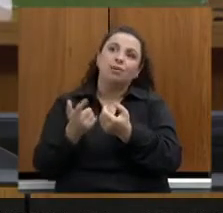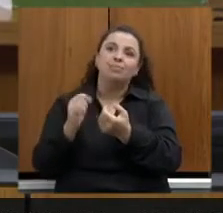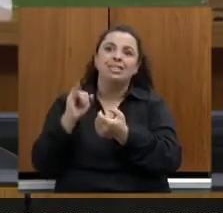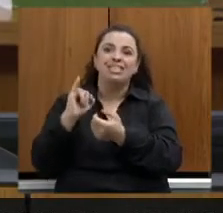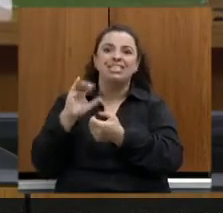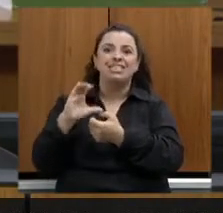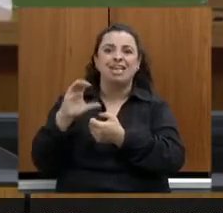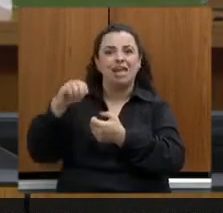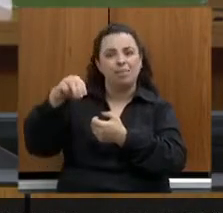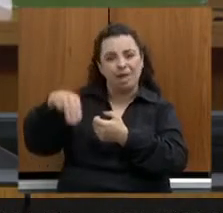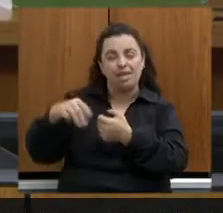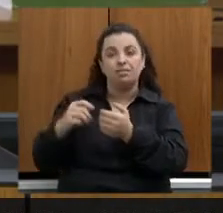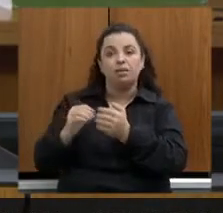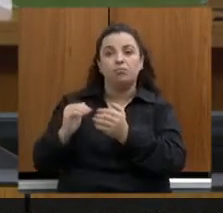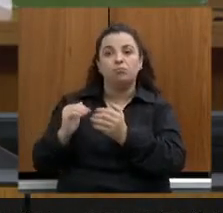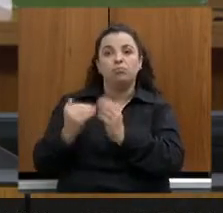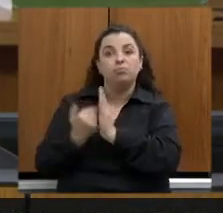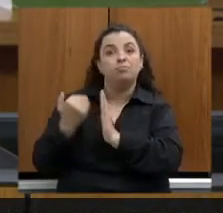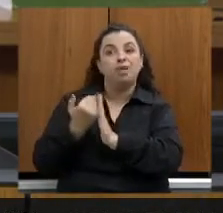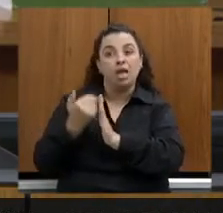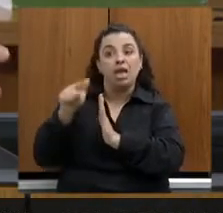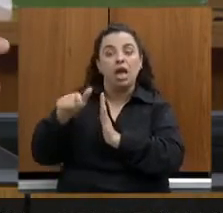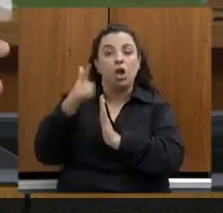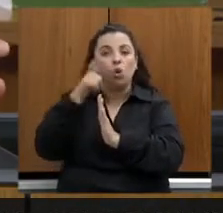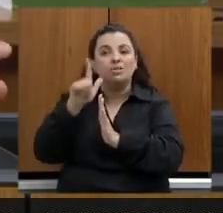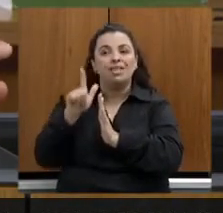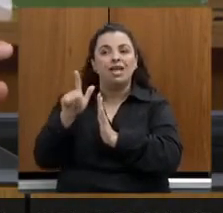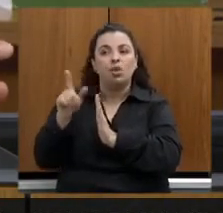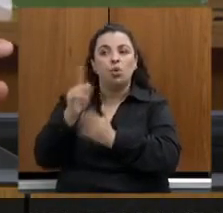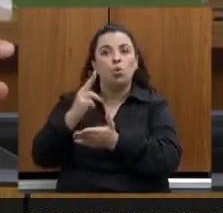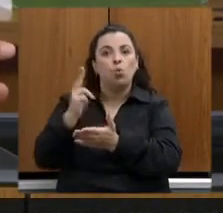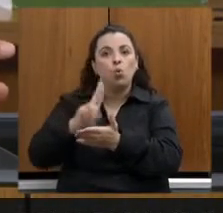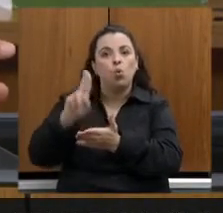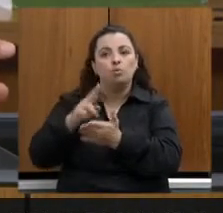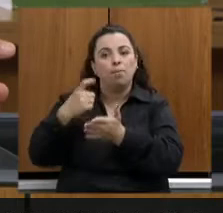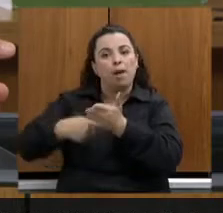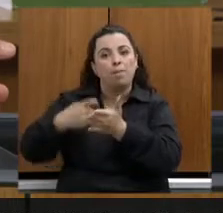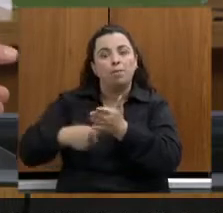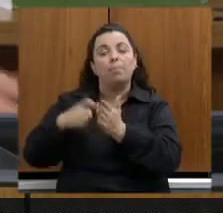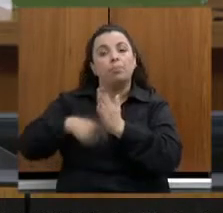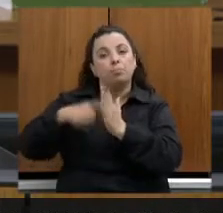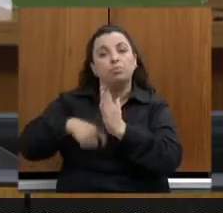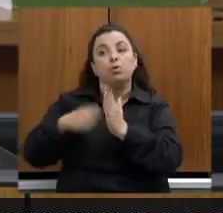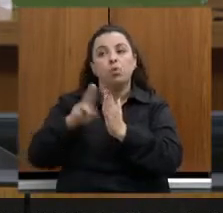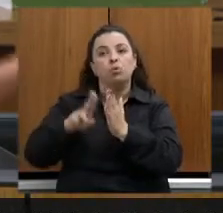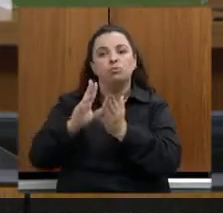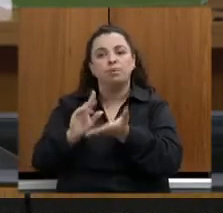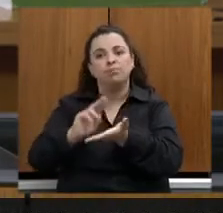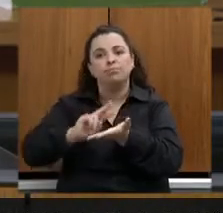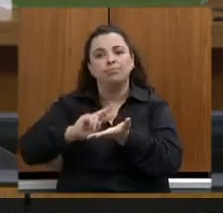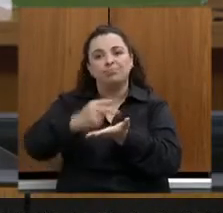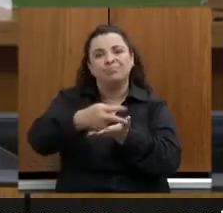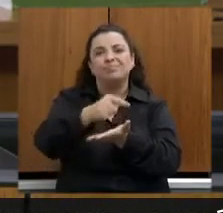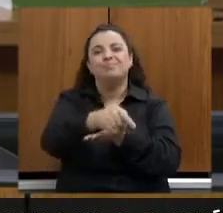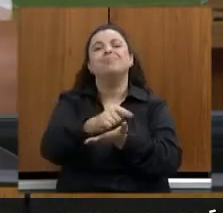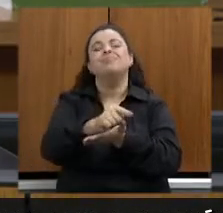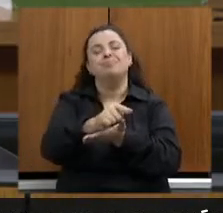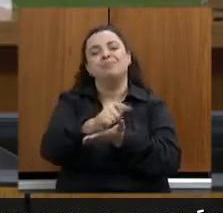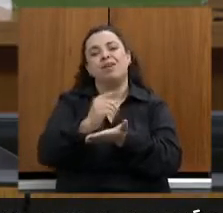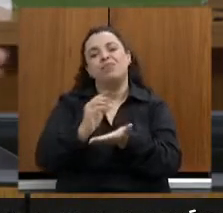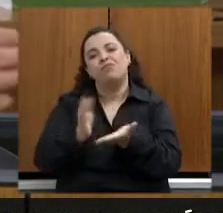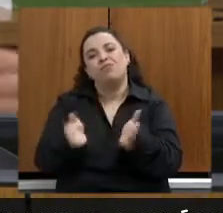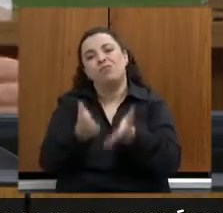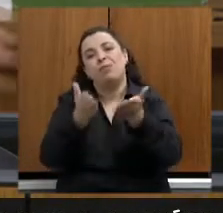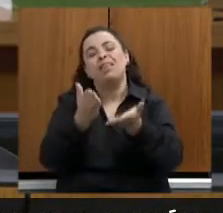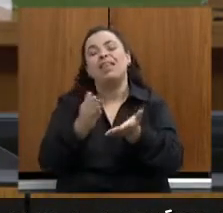dança e de todas as artes é o fomento. E, para o interior, chega até zero a contrapartida, porque nem tem condições de ter indústria, mas